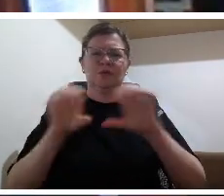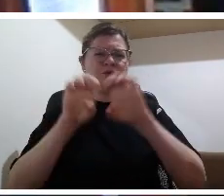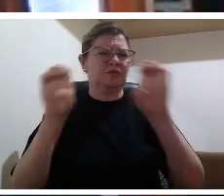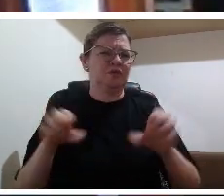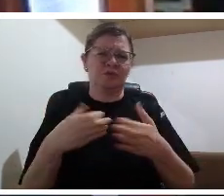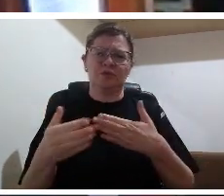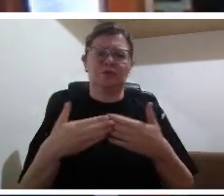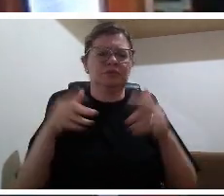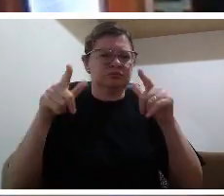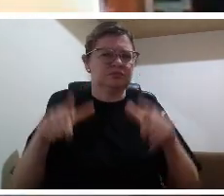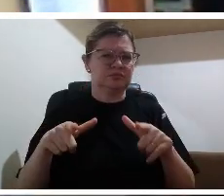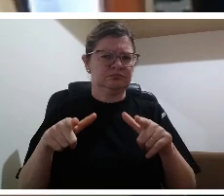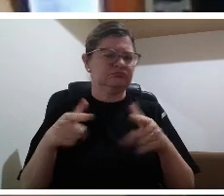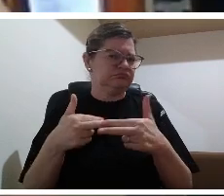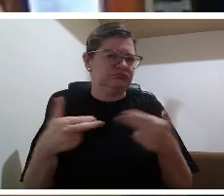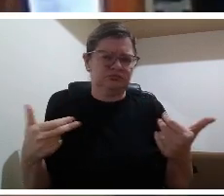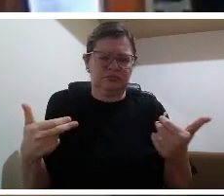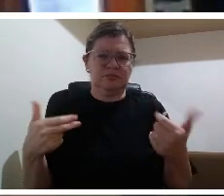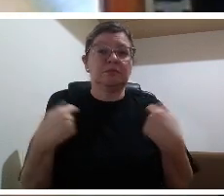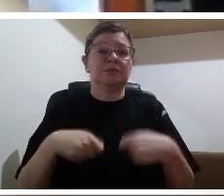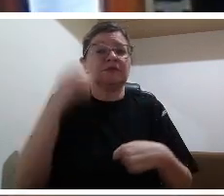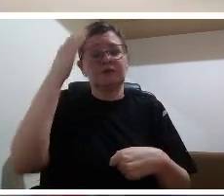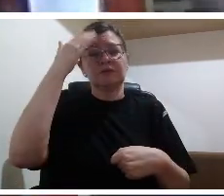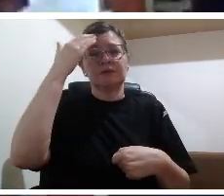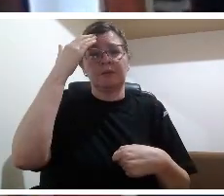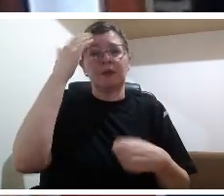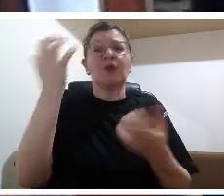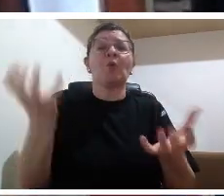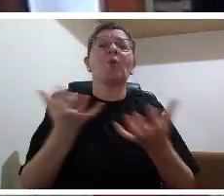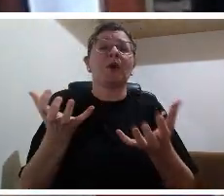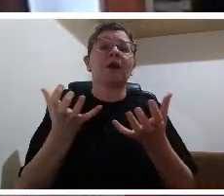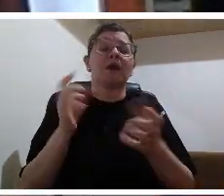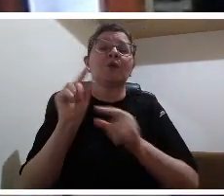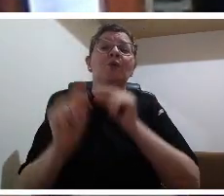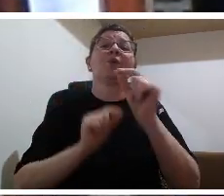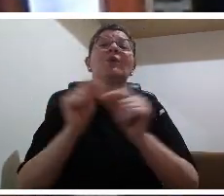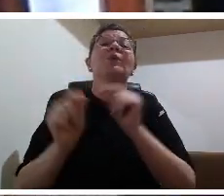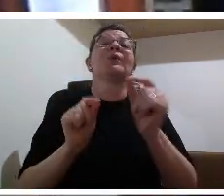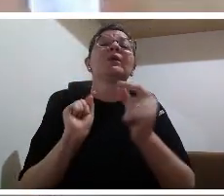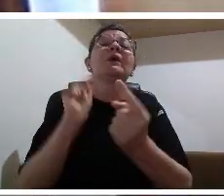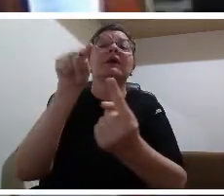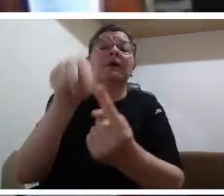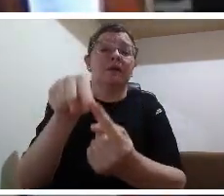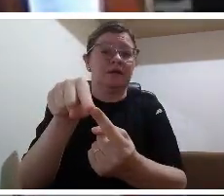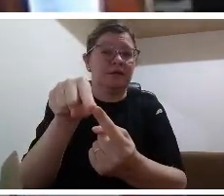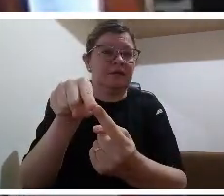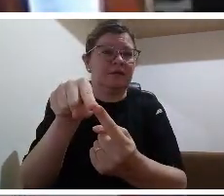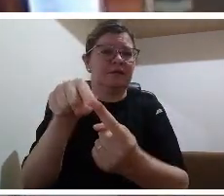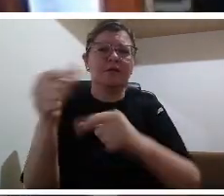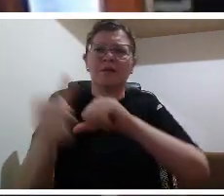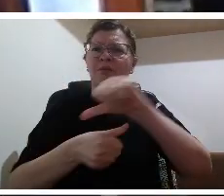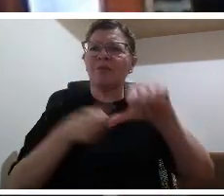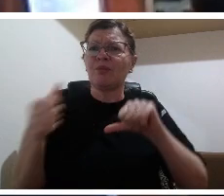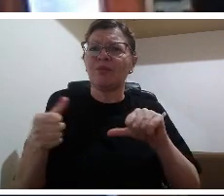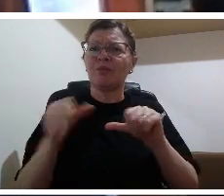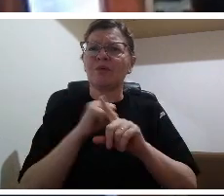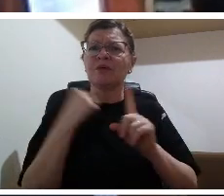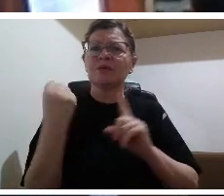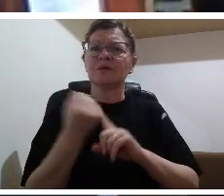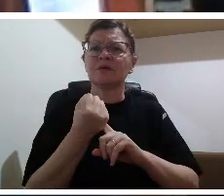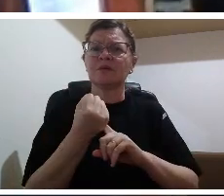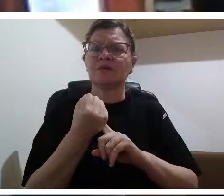social para onde você quer ir se você pensa no sistema econômico político qual é o sistema social que você quer